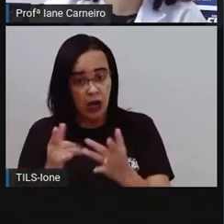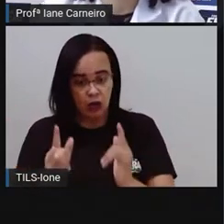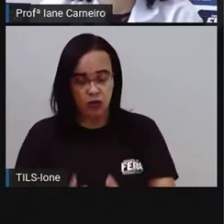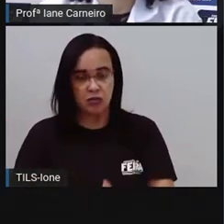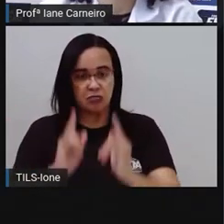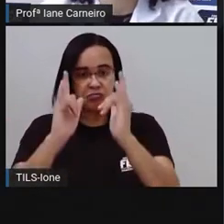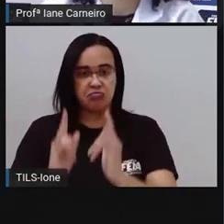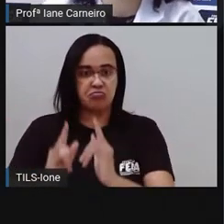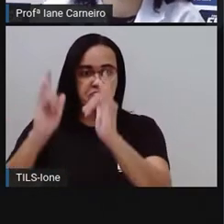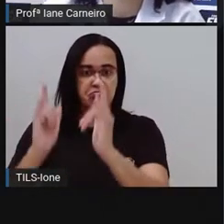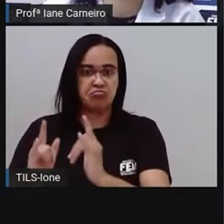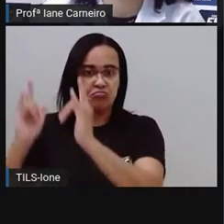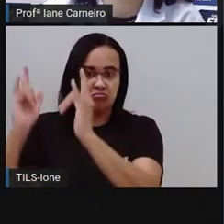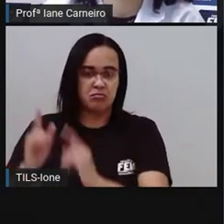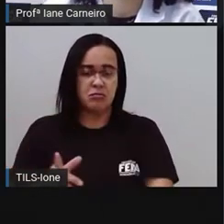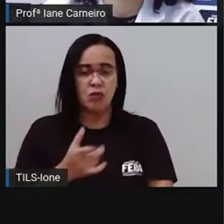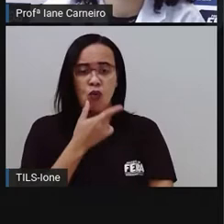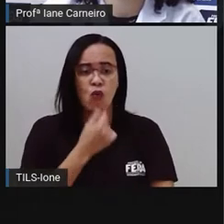parede.